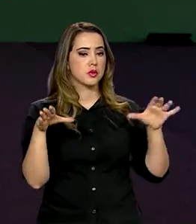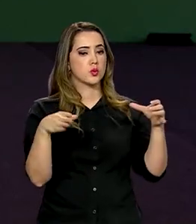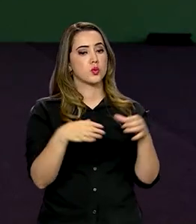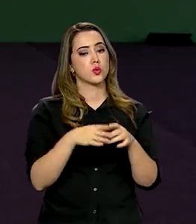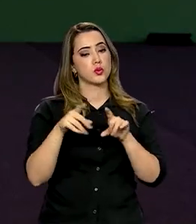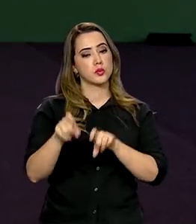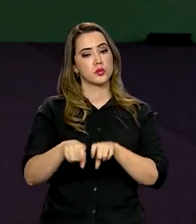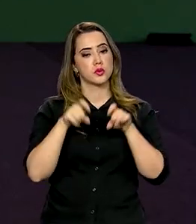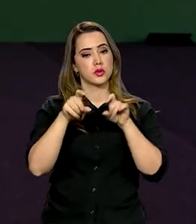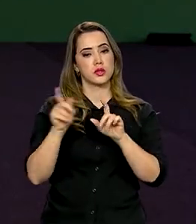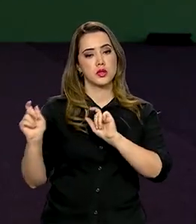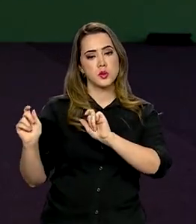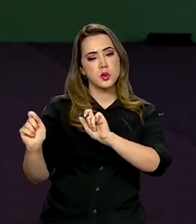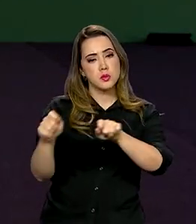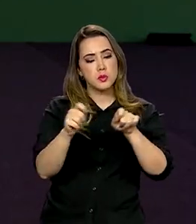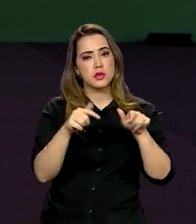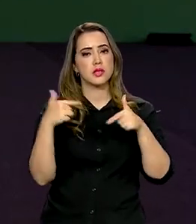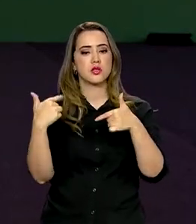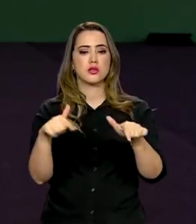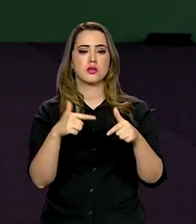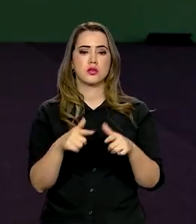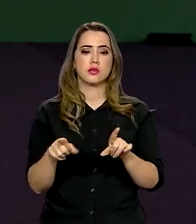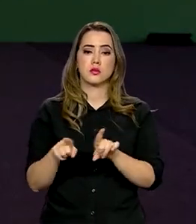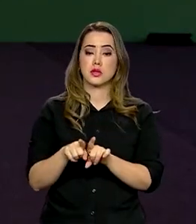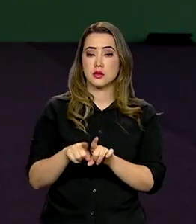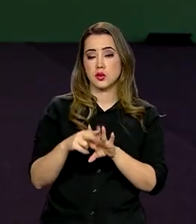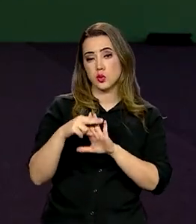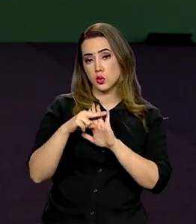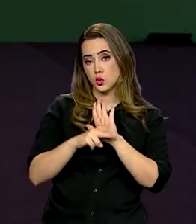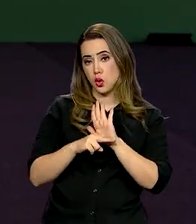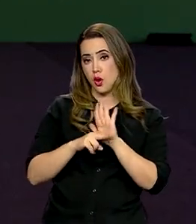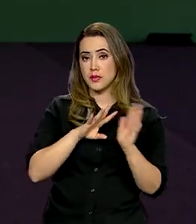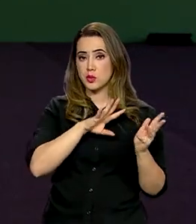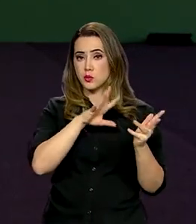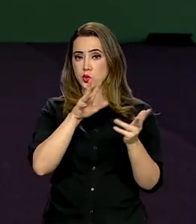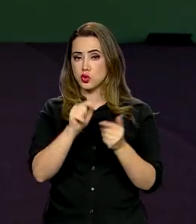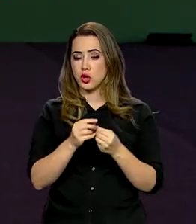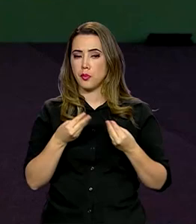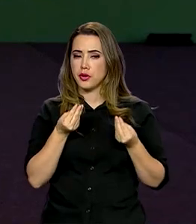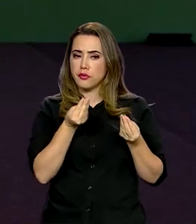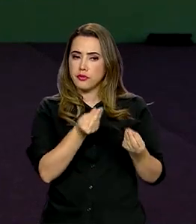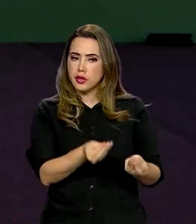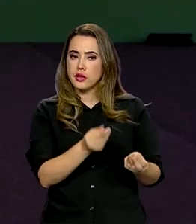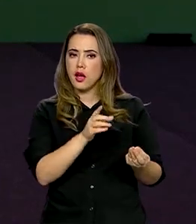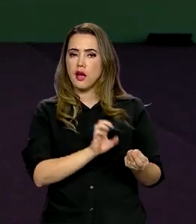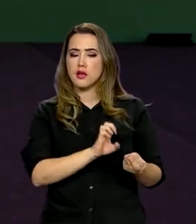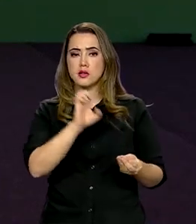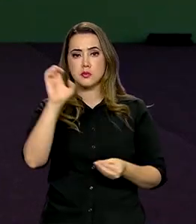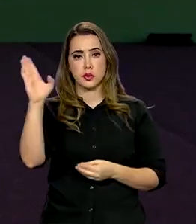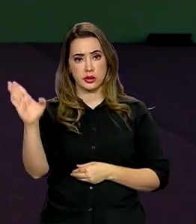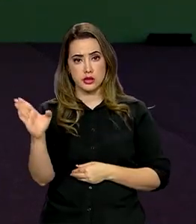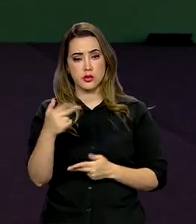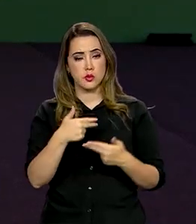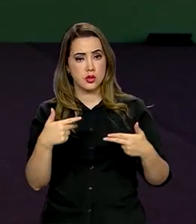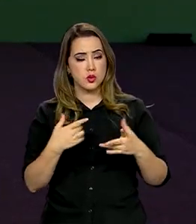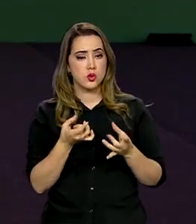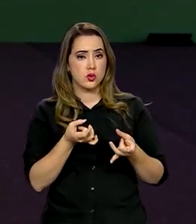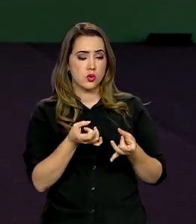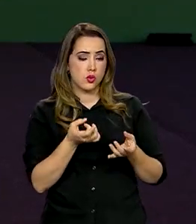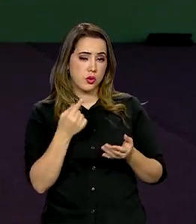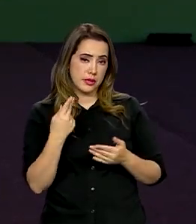rurais é com as condições de trabalho e as normas internacionais para garantir as exportações dos produtos